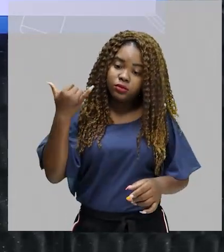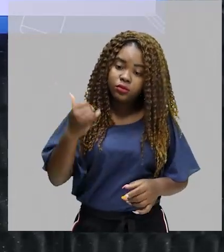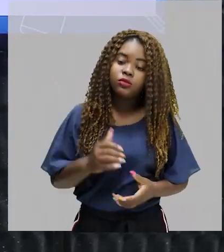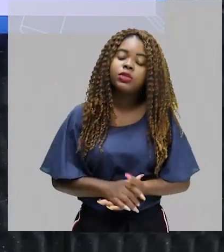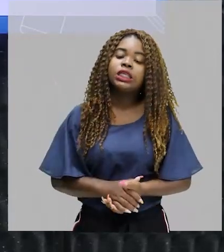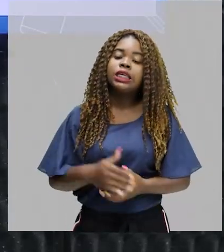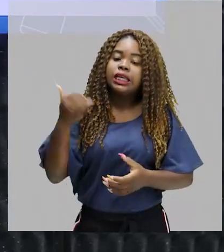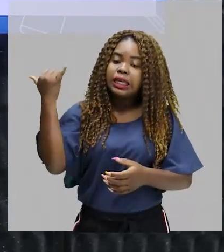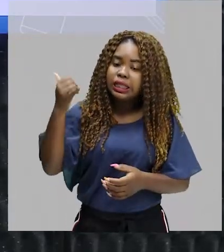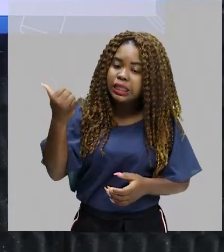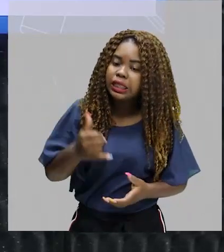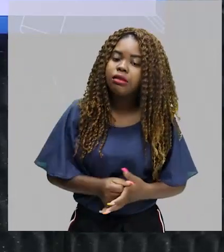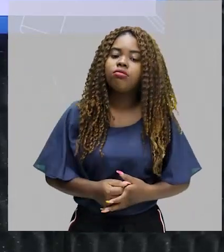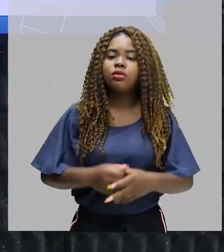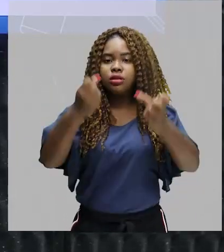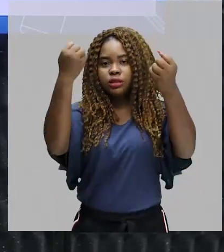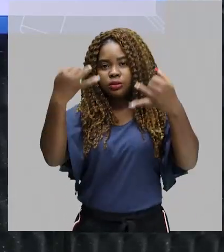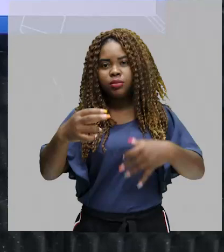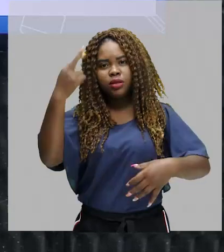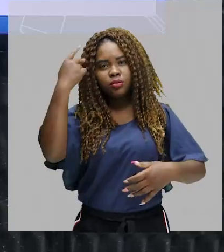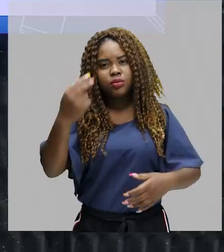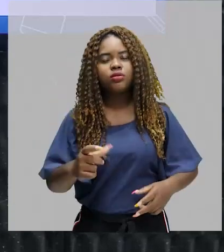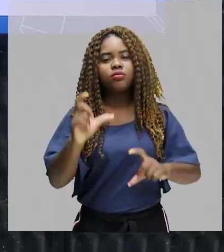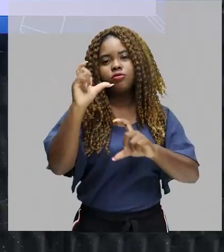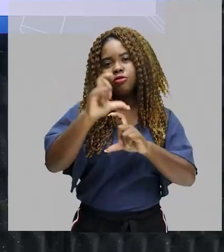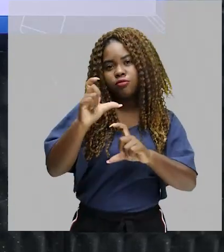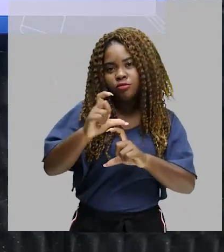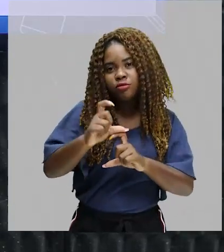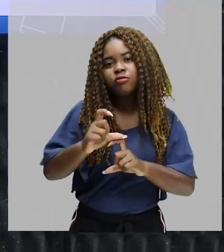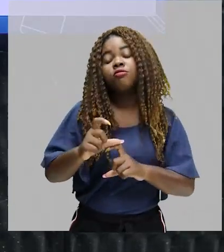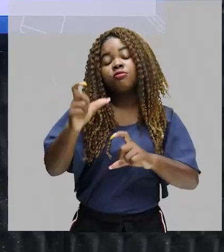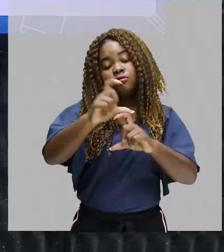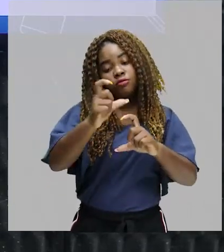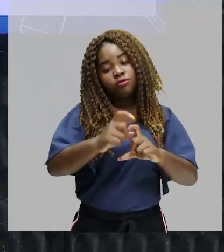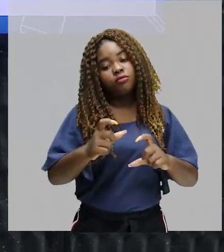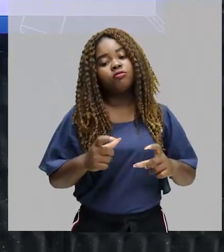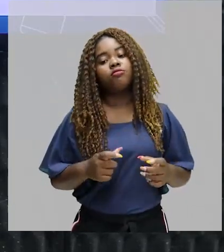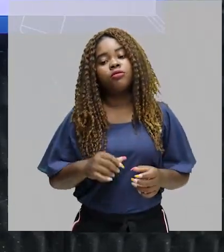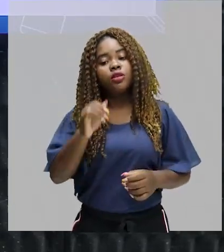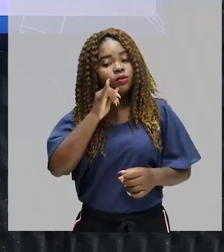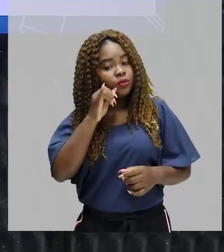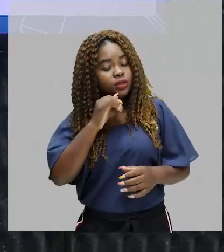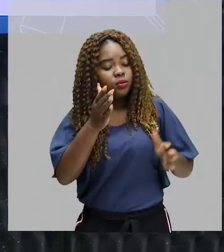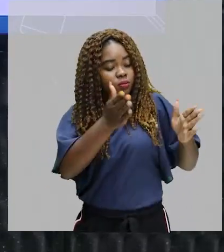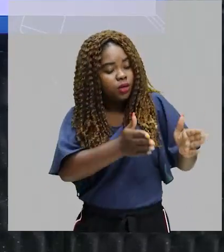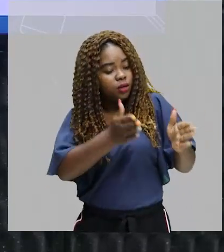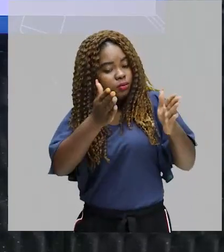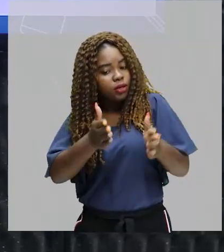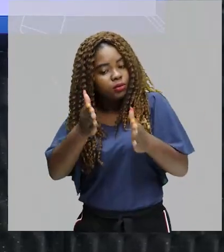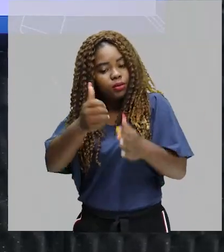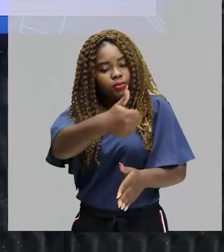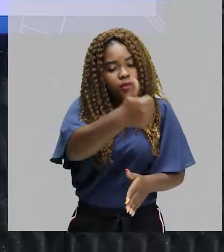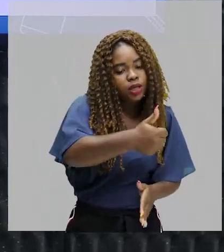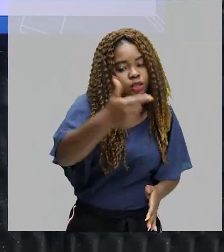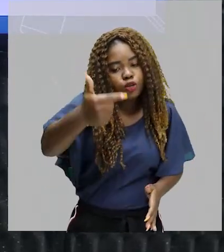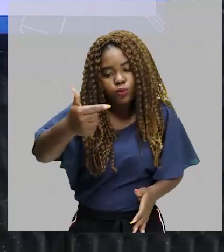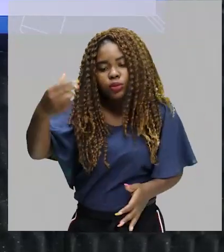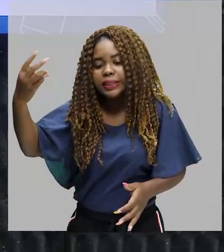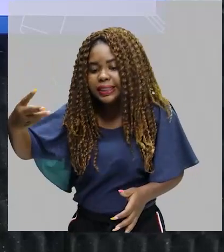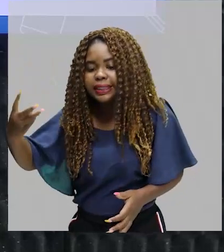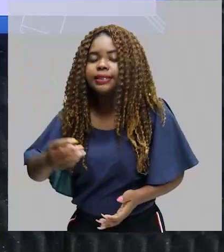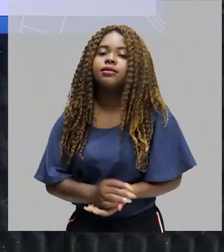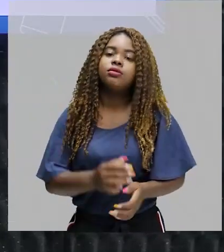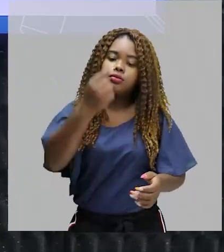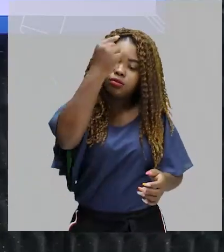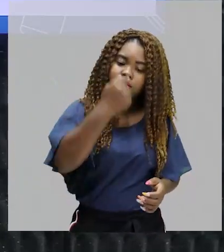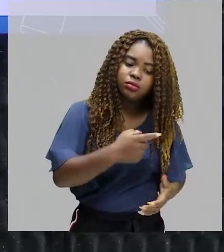narrar, contar uma história. No caso das HQs, é uma sequência. Conta a história através de imagens, através de textos, que